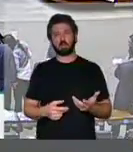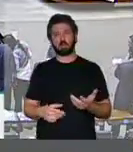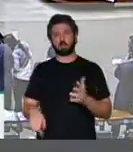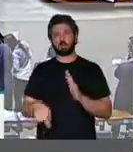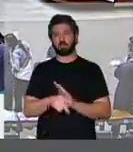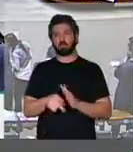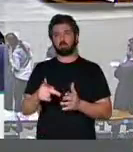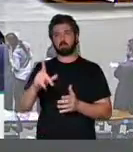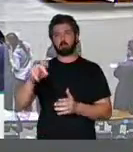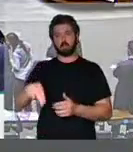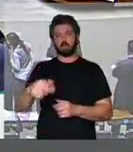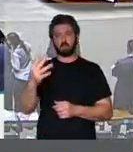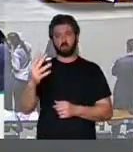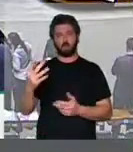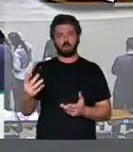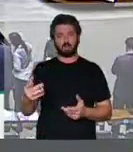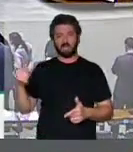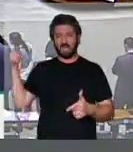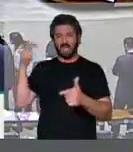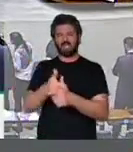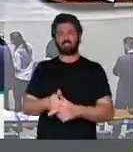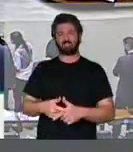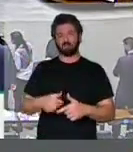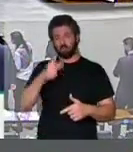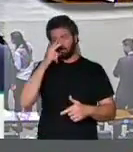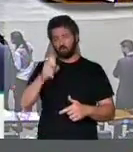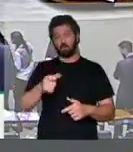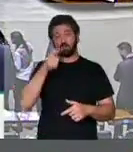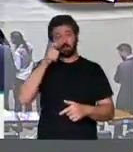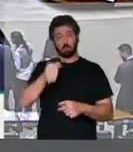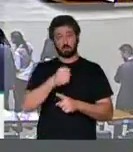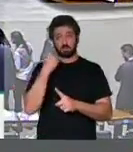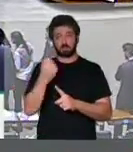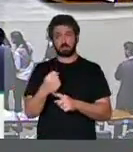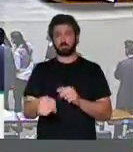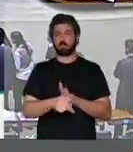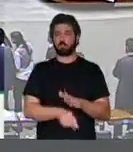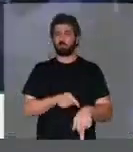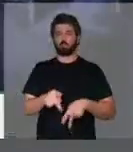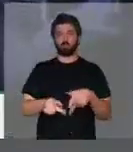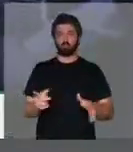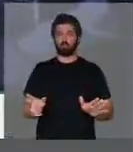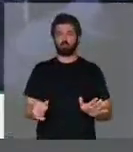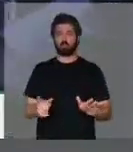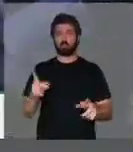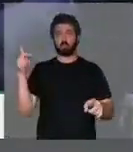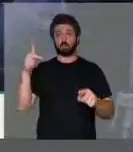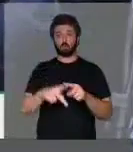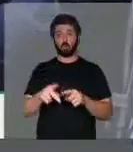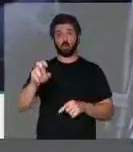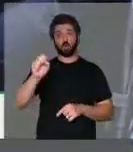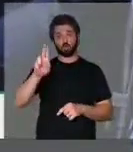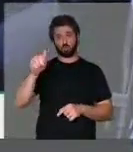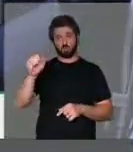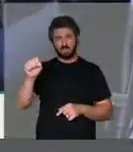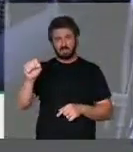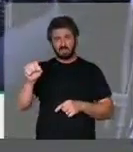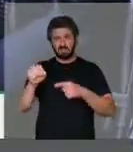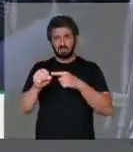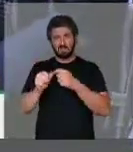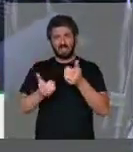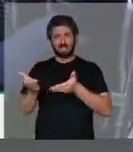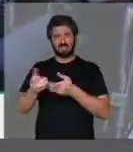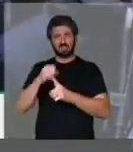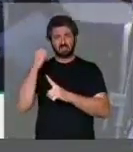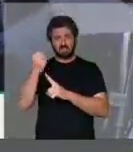deste PLN4 que atinge frontalmente os interesses sociais do povo brasileiro corte nos suas, sistema único